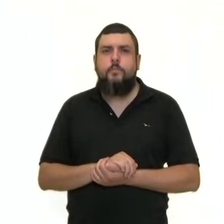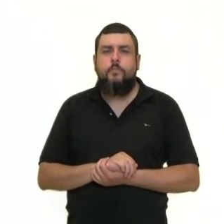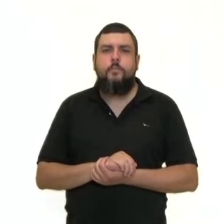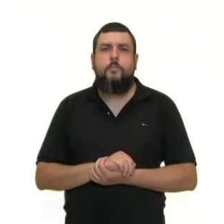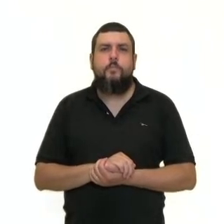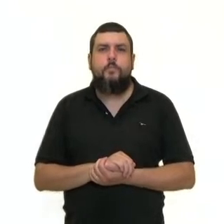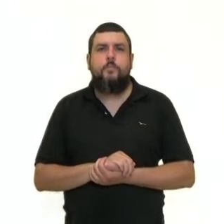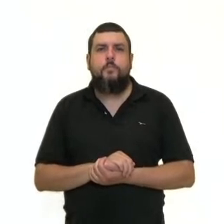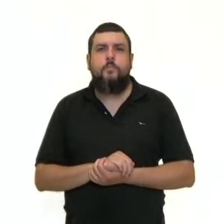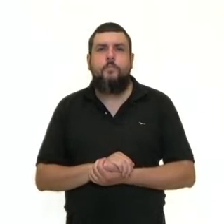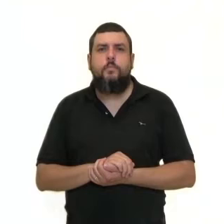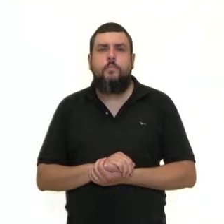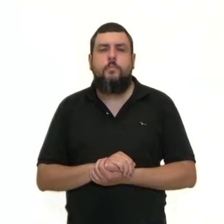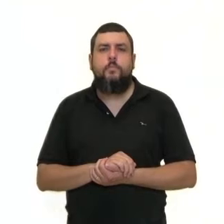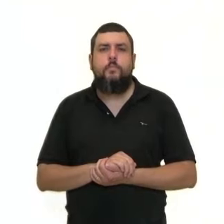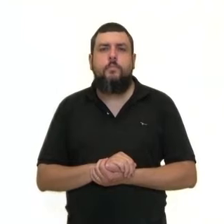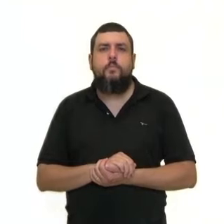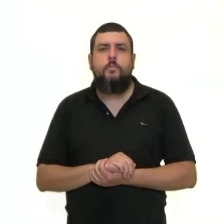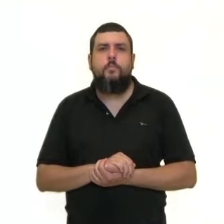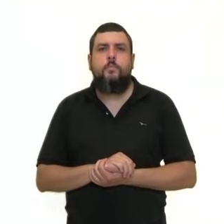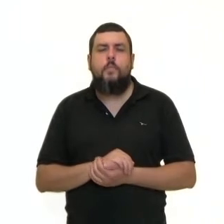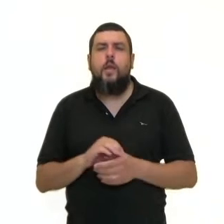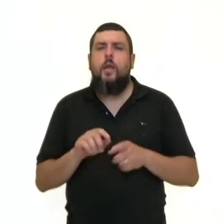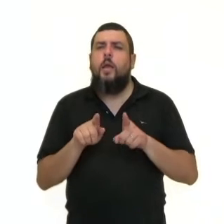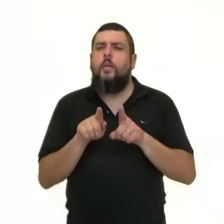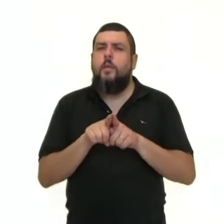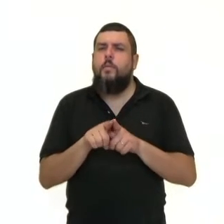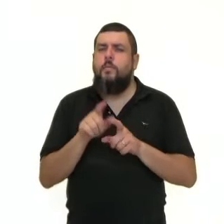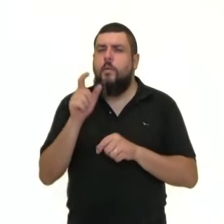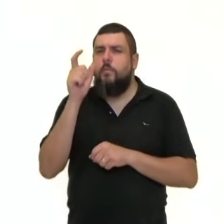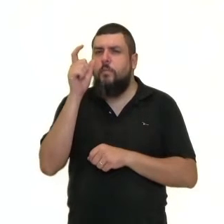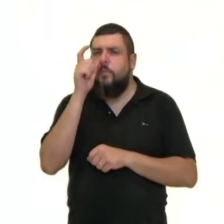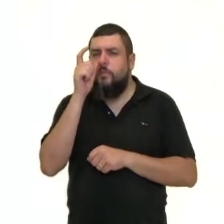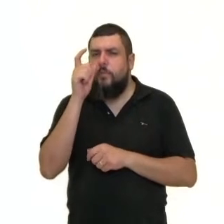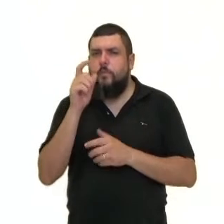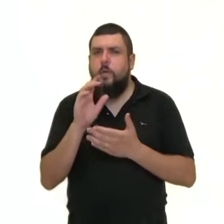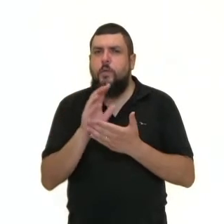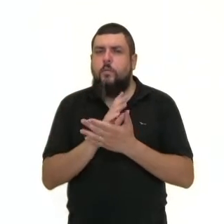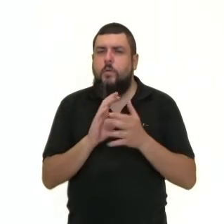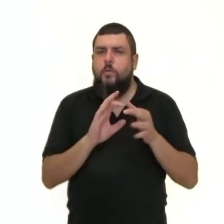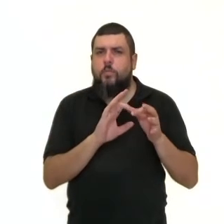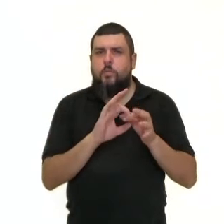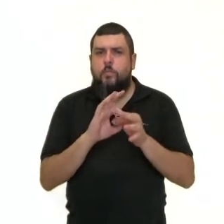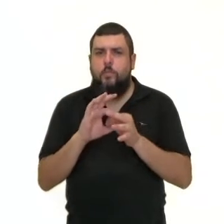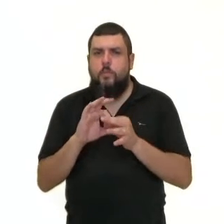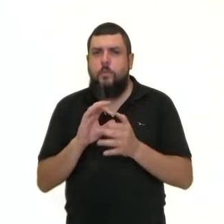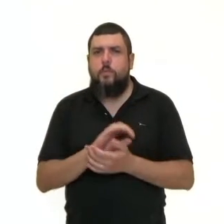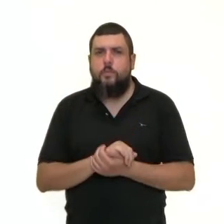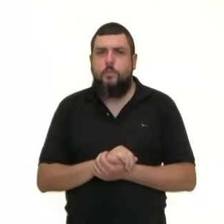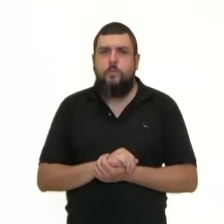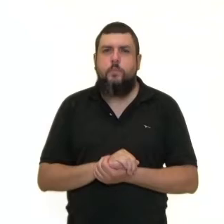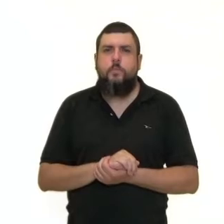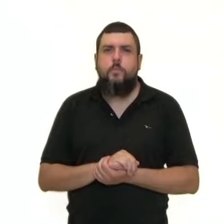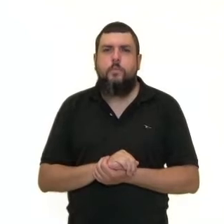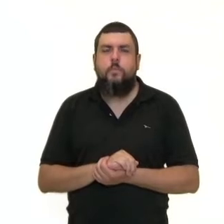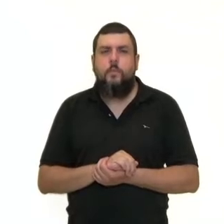Damos nome, também vamos ver, né? As conjunções. Damos nome de conjunção e locução